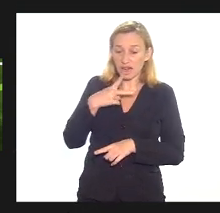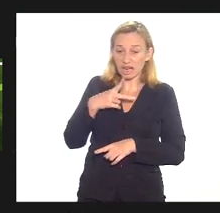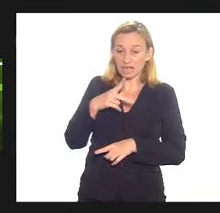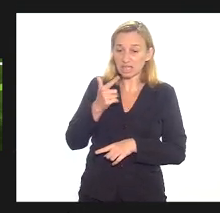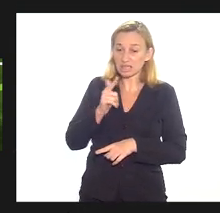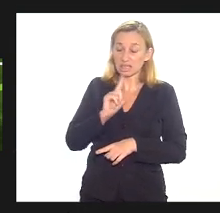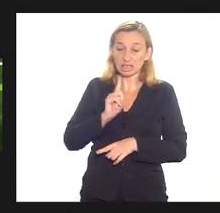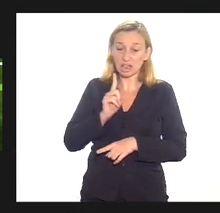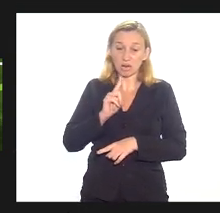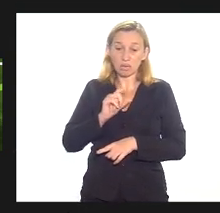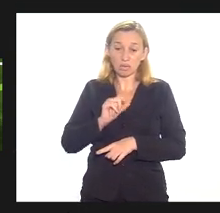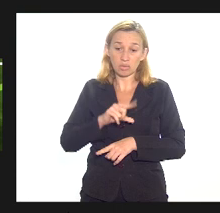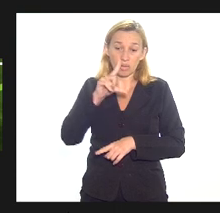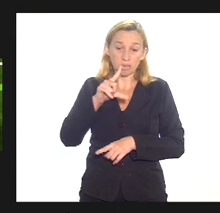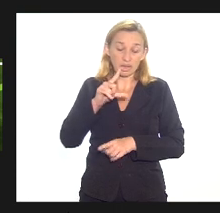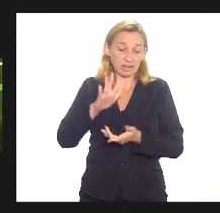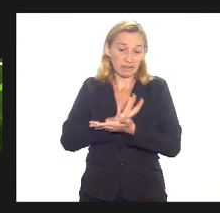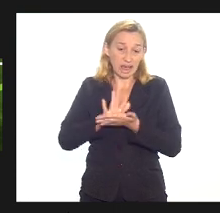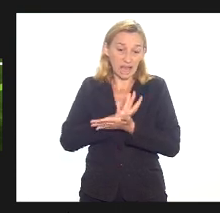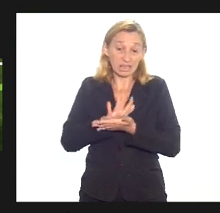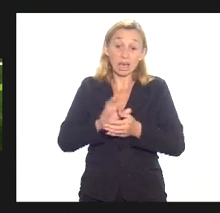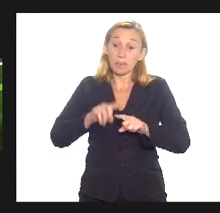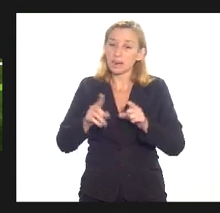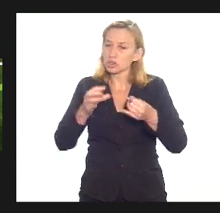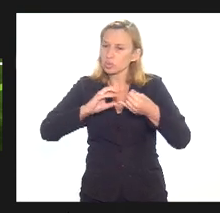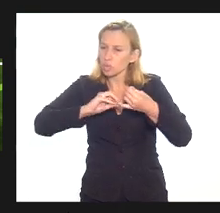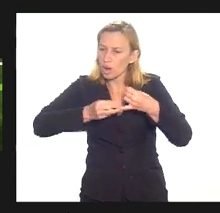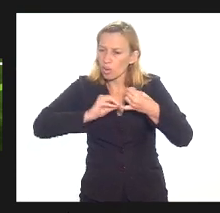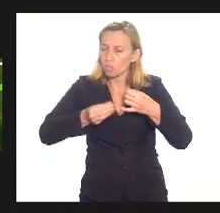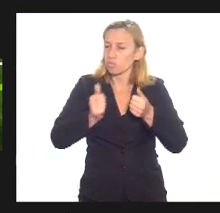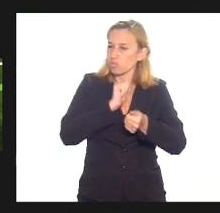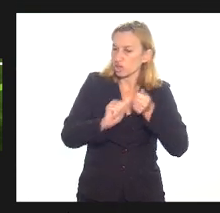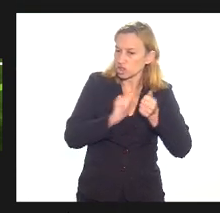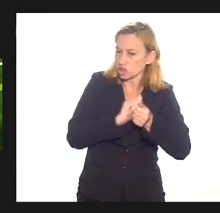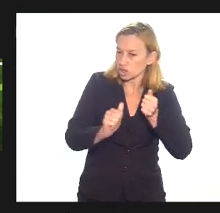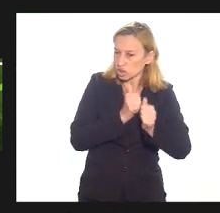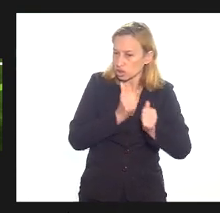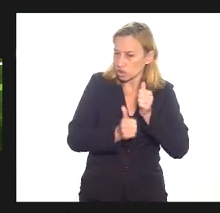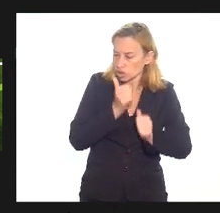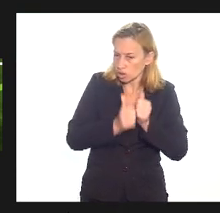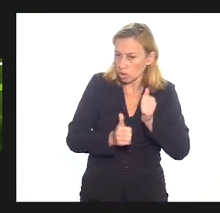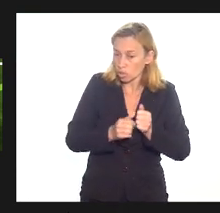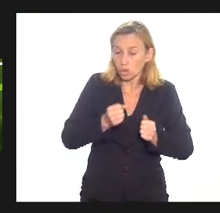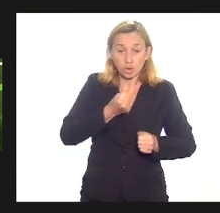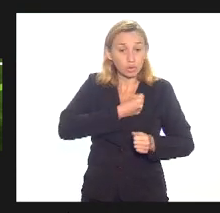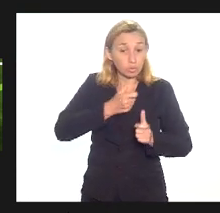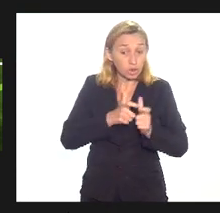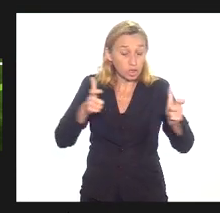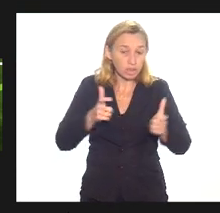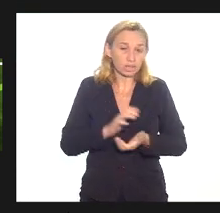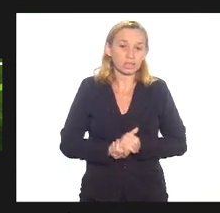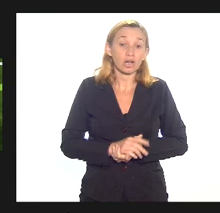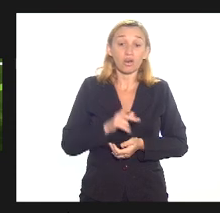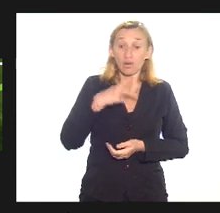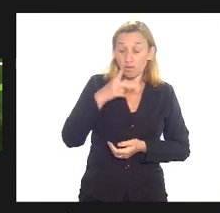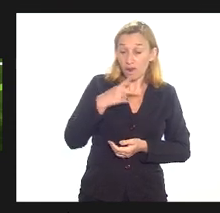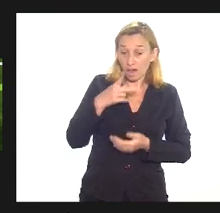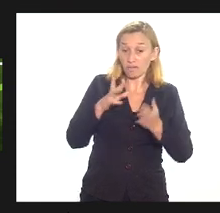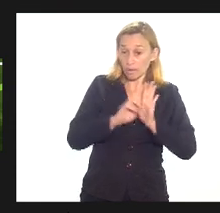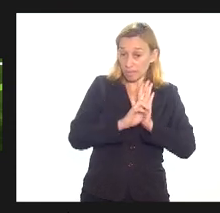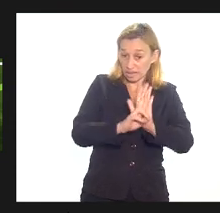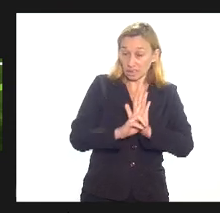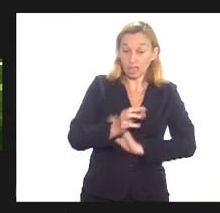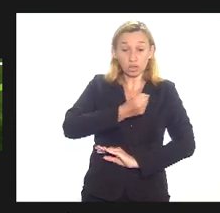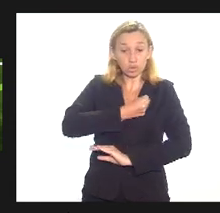sendo feito eu acho que a polícia civil acaba e eu vou apresentar números a doutora Marta Rocha foi brilhante mas foi muito educada como